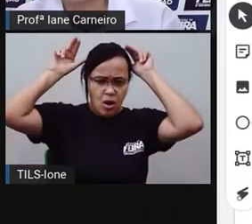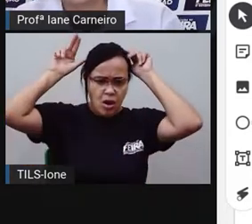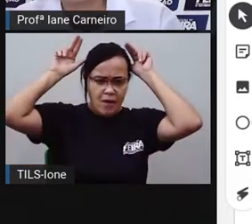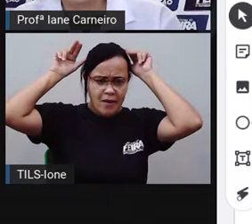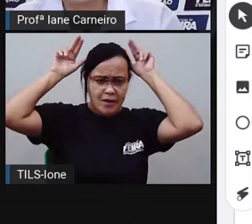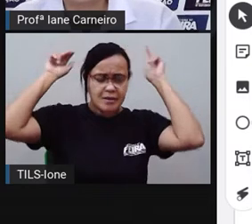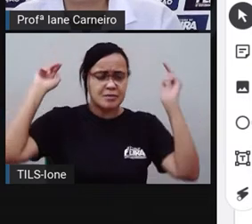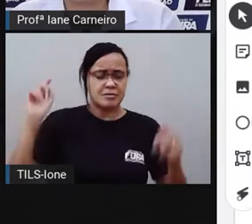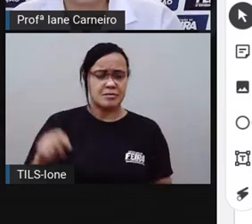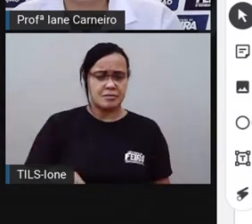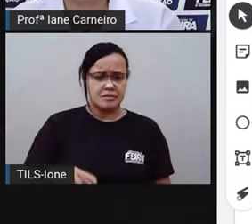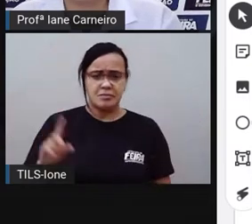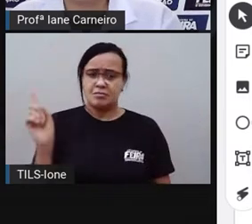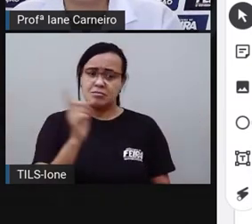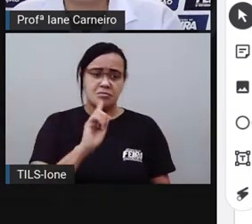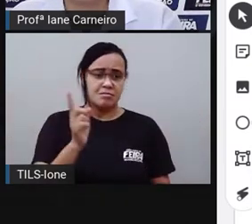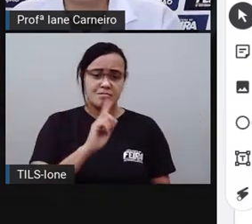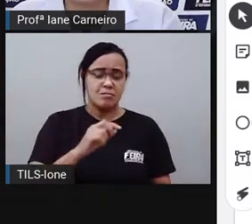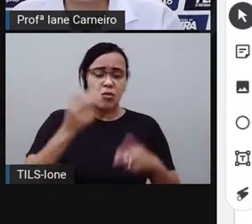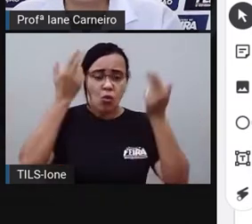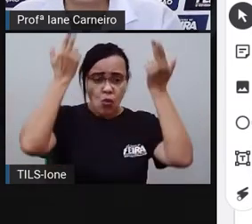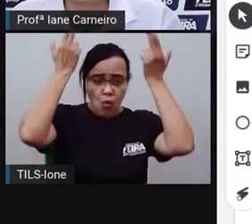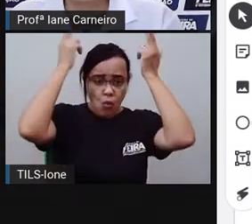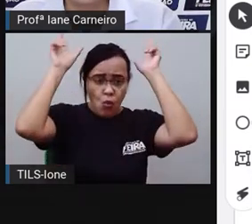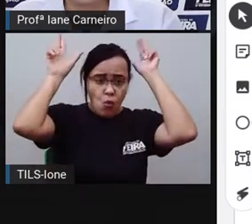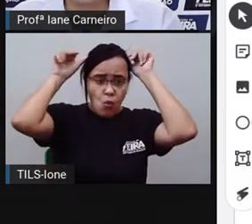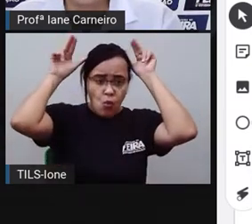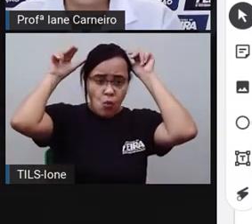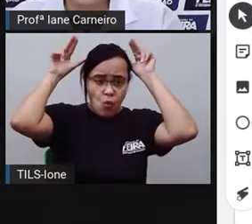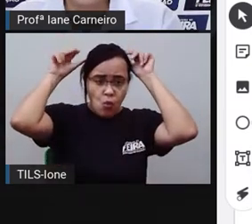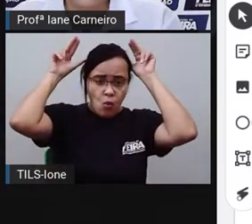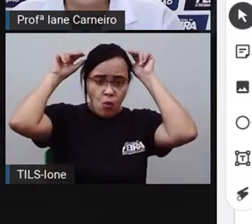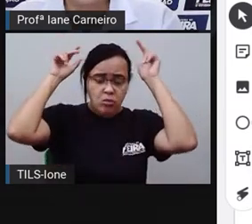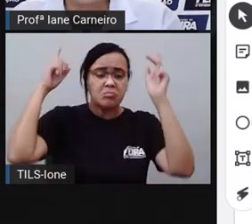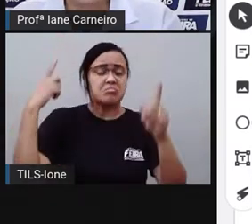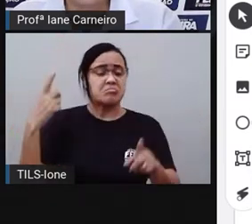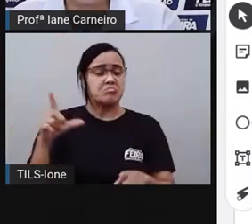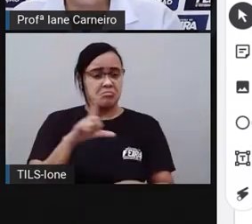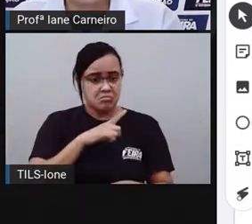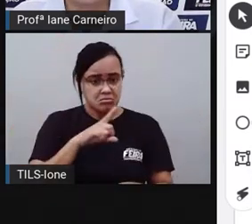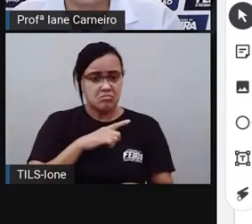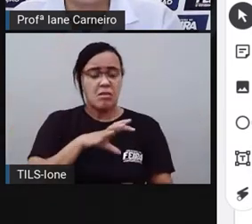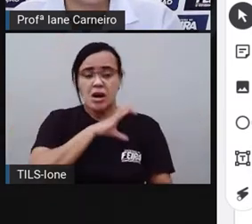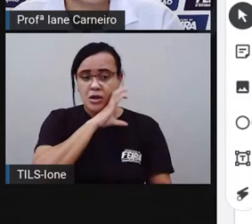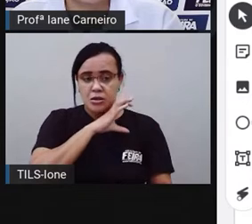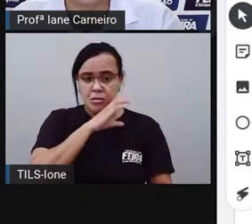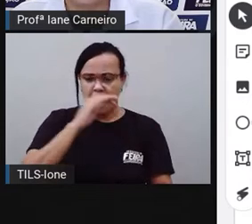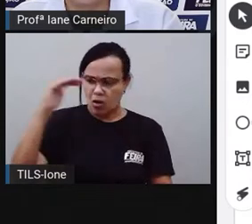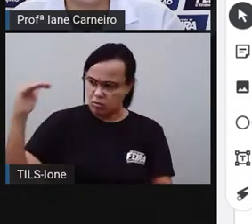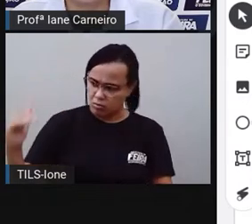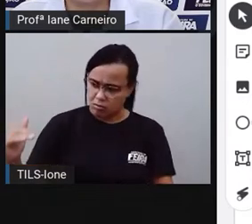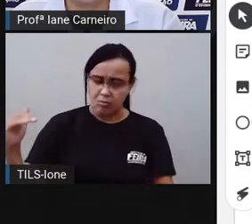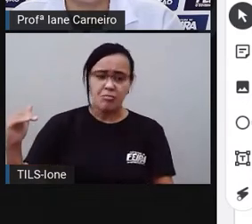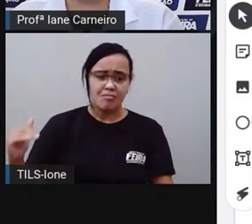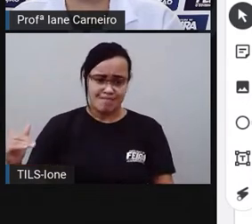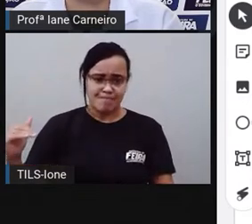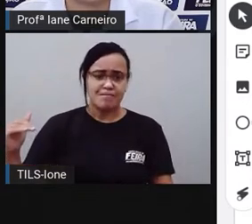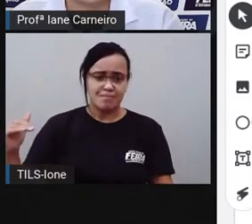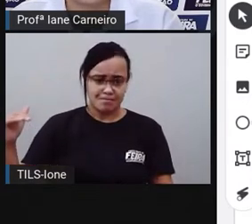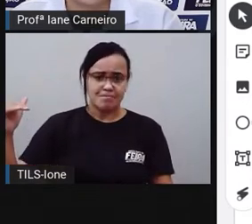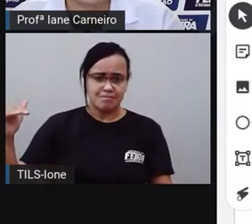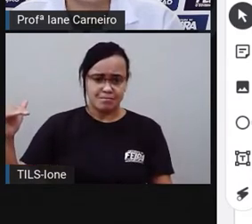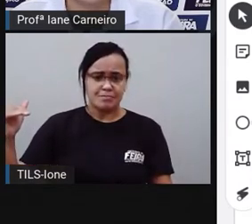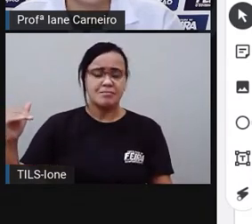Não, né? Porque o cavalo tem animais que são menores, né? Que o cavalo. Então, o cavalo está no lugar